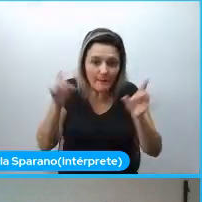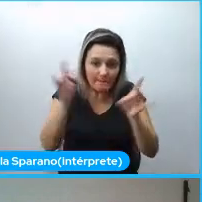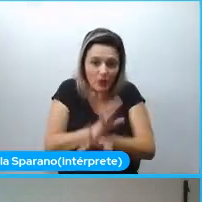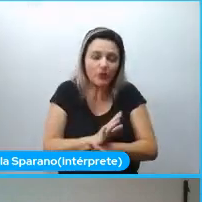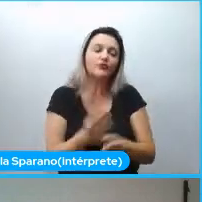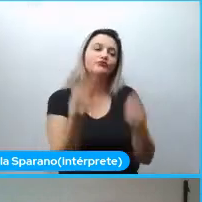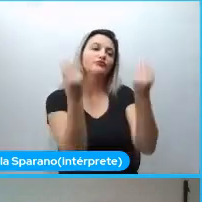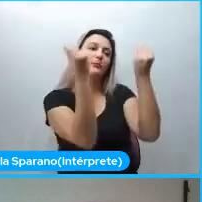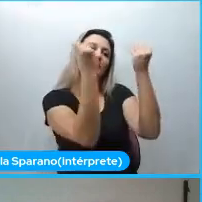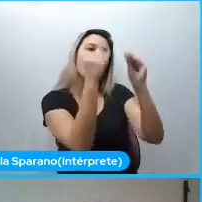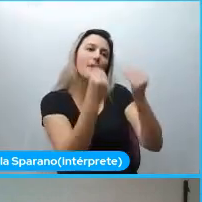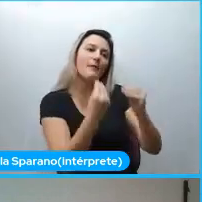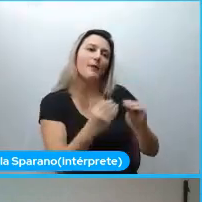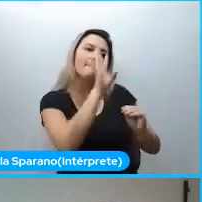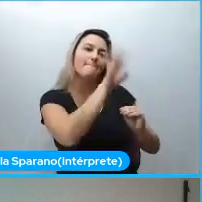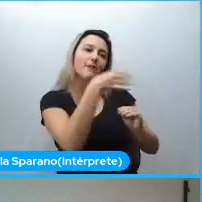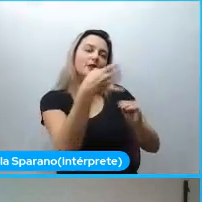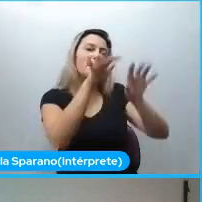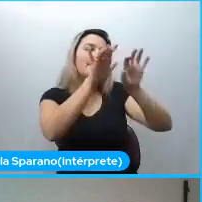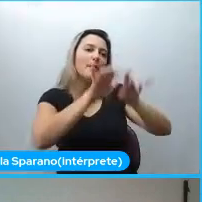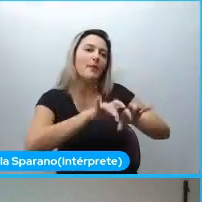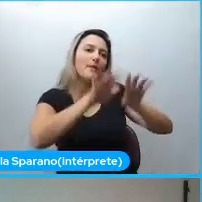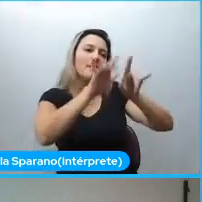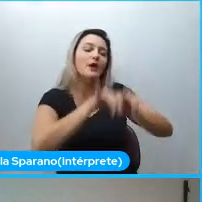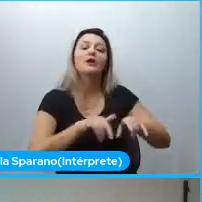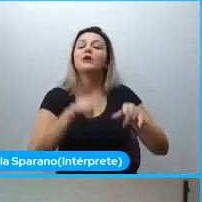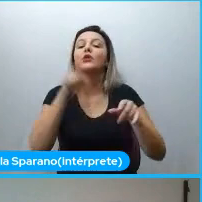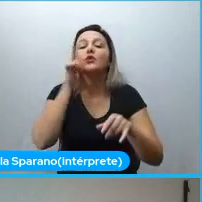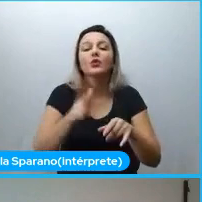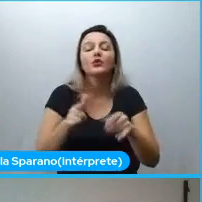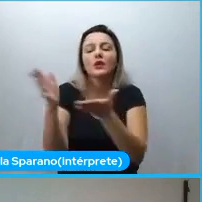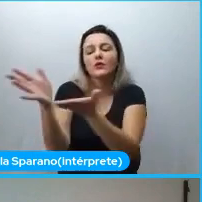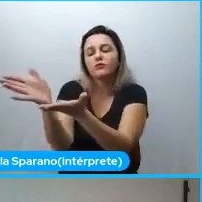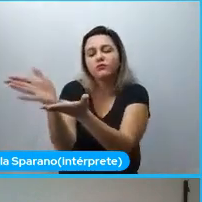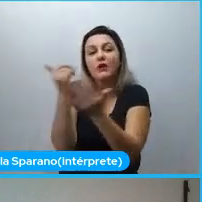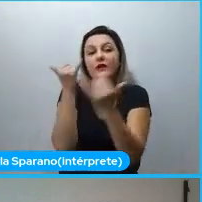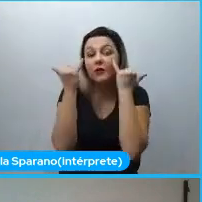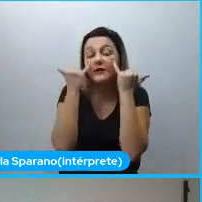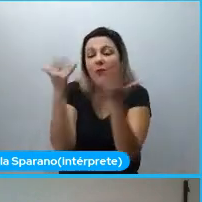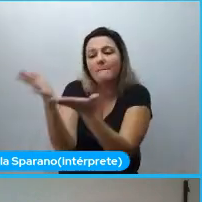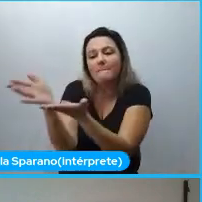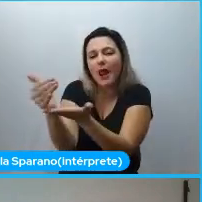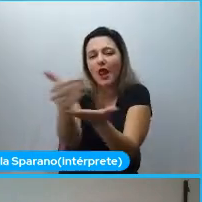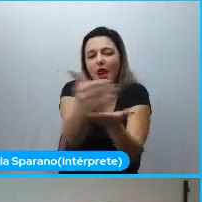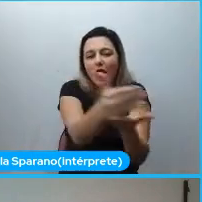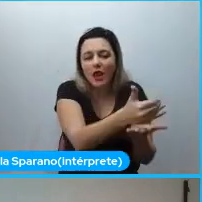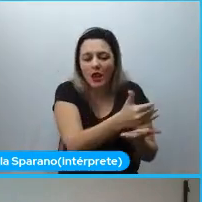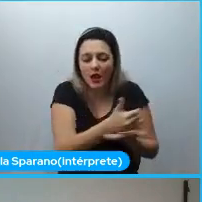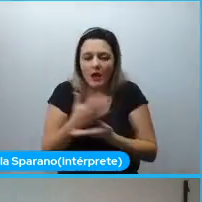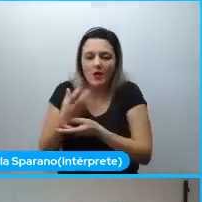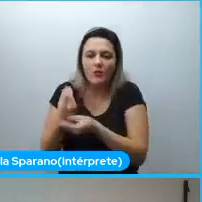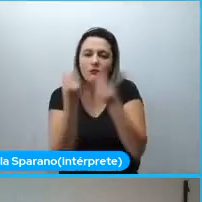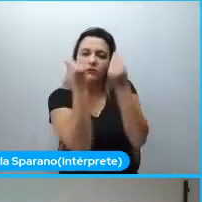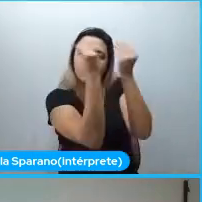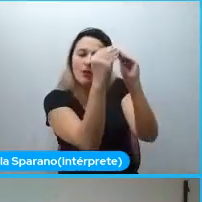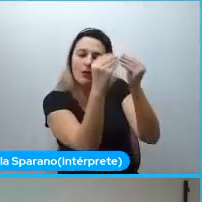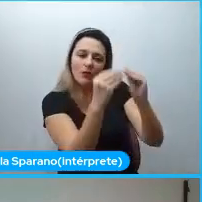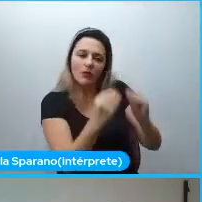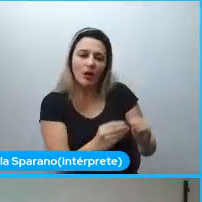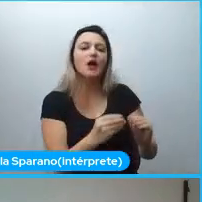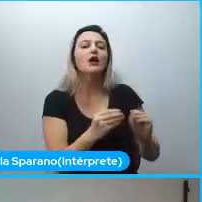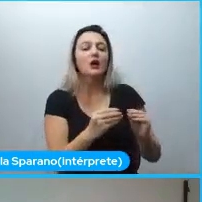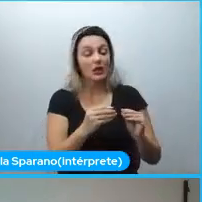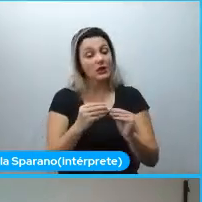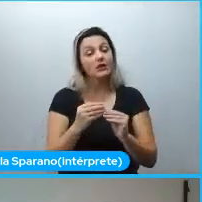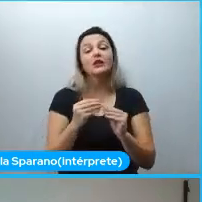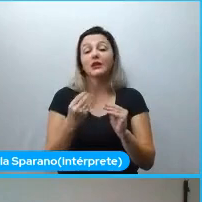Aí, o a gente conseguia coletar? Conseguiu coletar com o meu TCC? A gente pegou dados sociodemográficos.